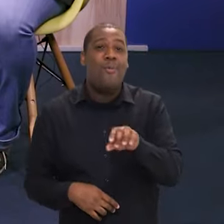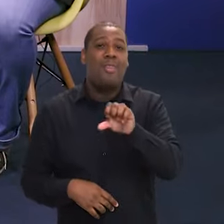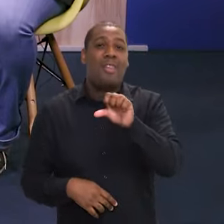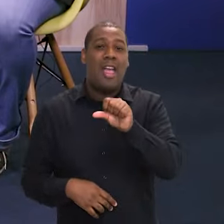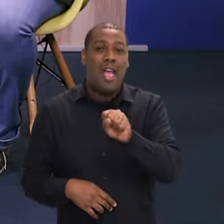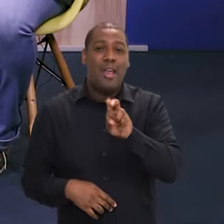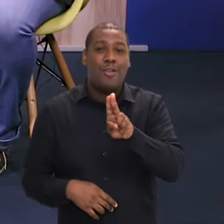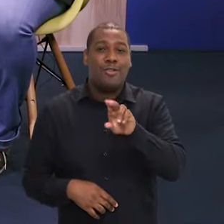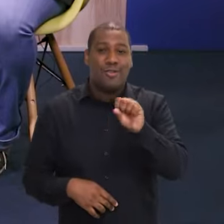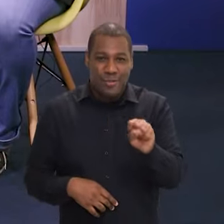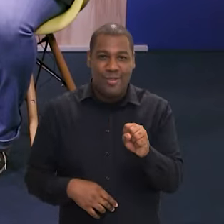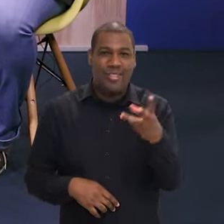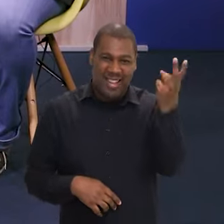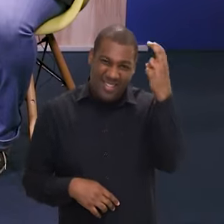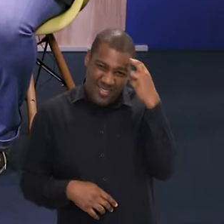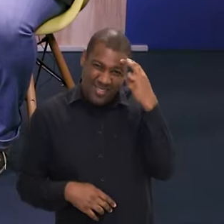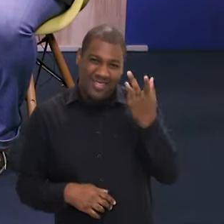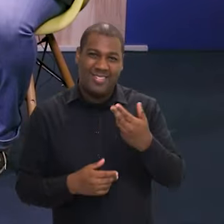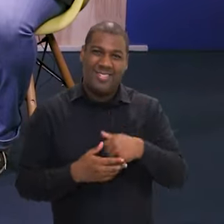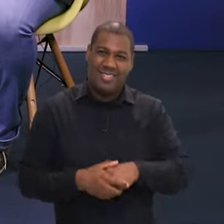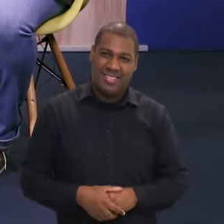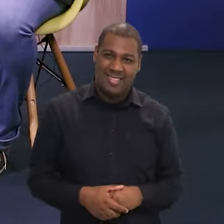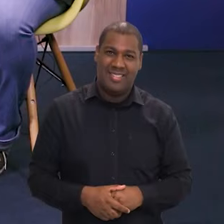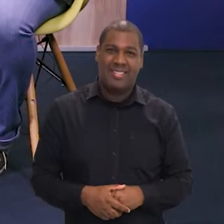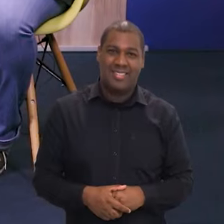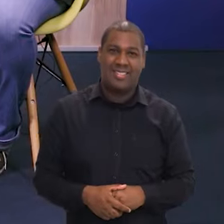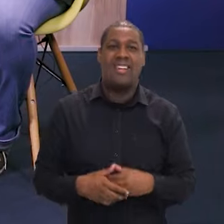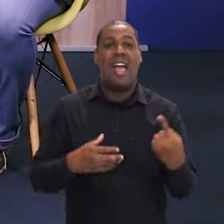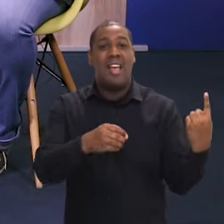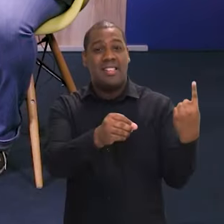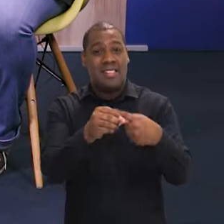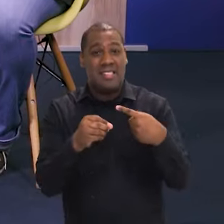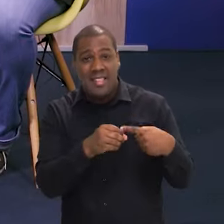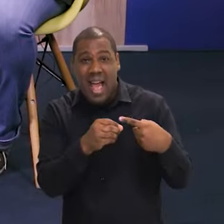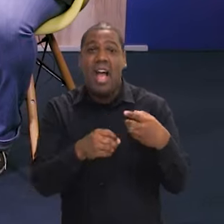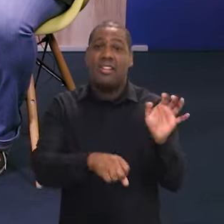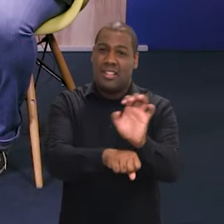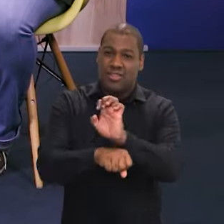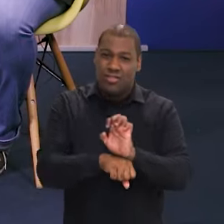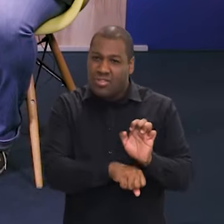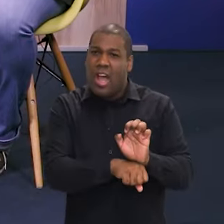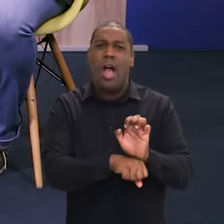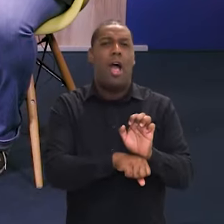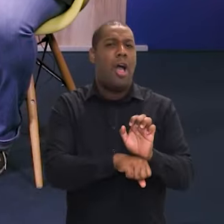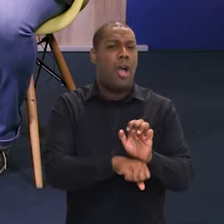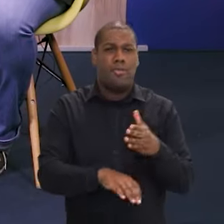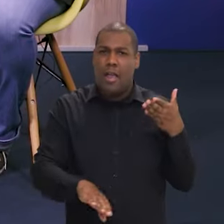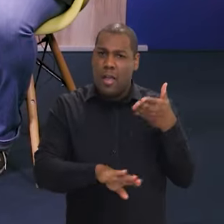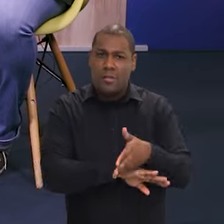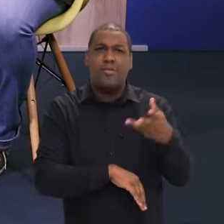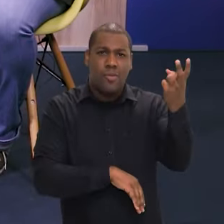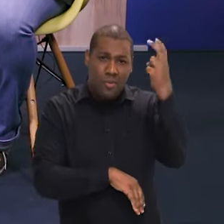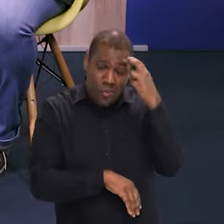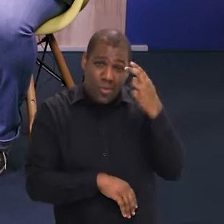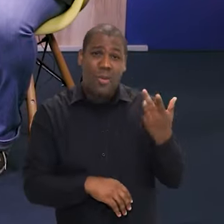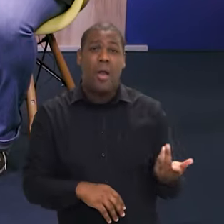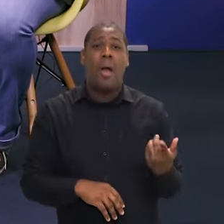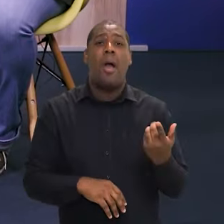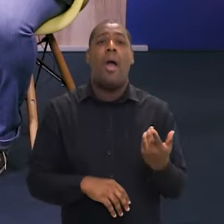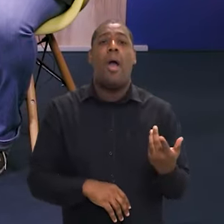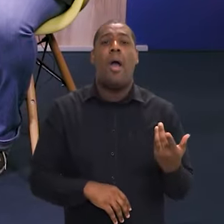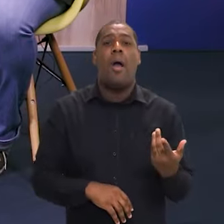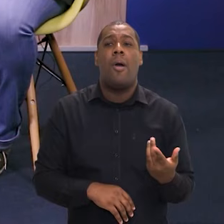ponte, seria essa ponte entre o Plano Nacional de Cultura, os estados, as cidades. Explica um pouco para a gente qual a